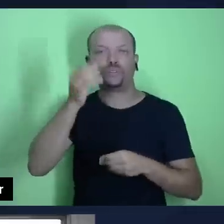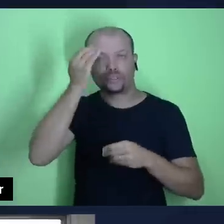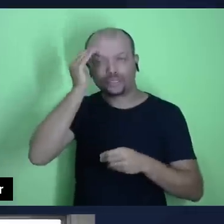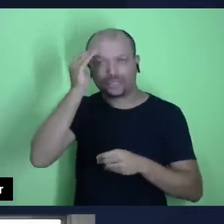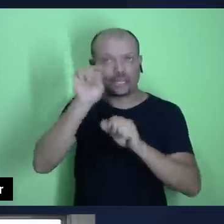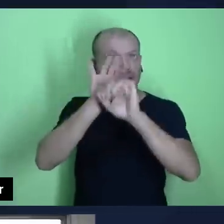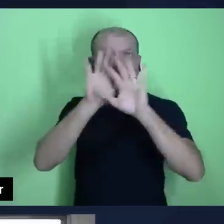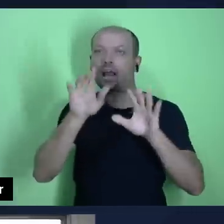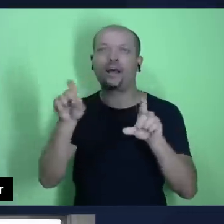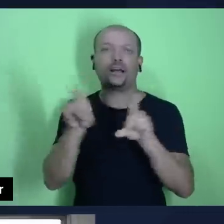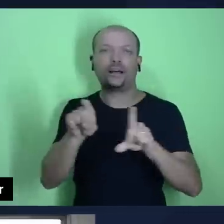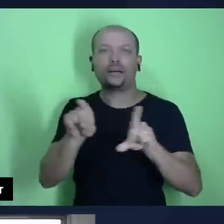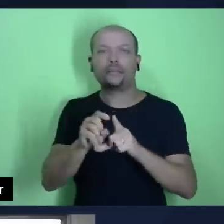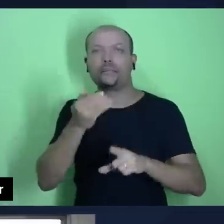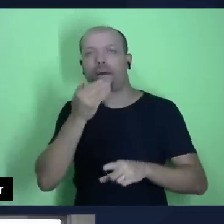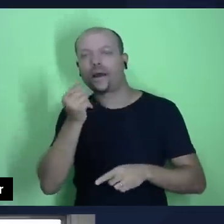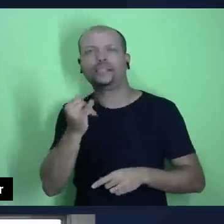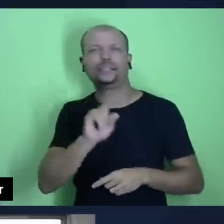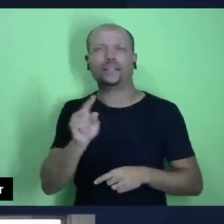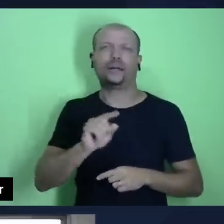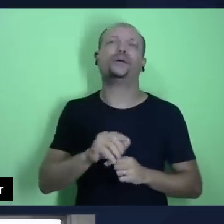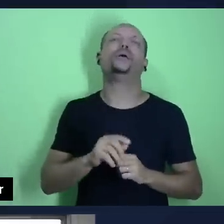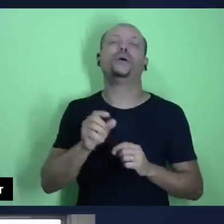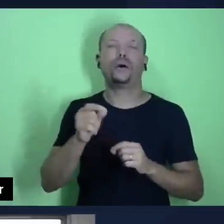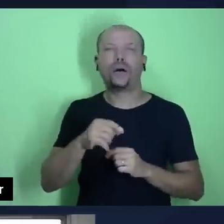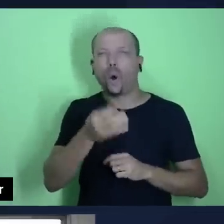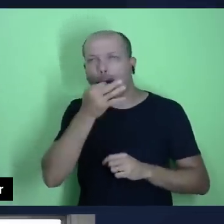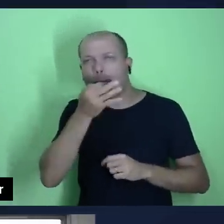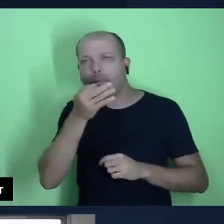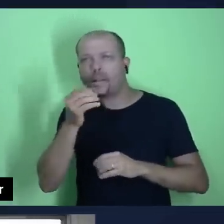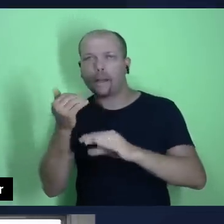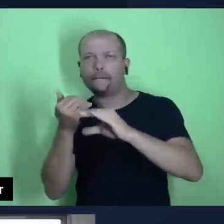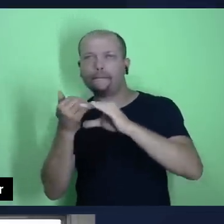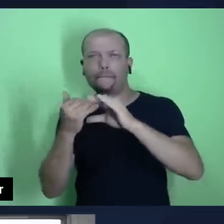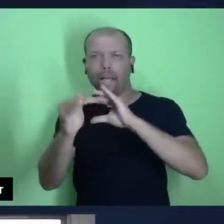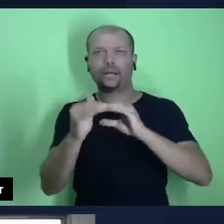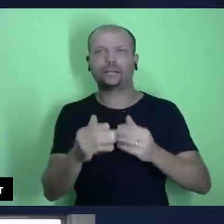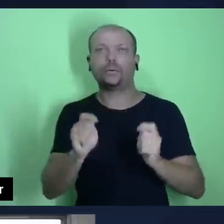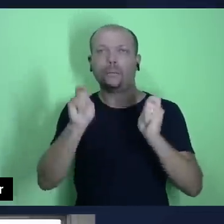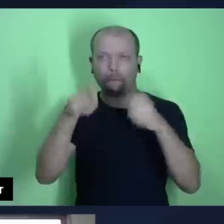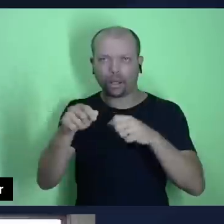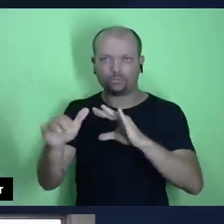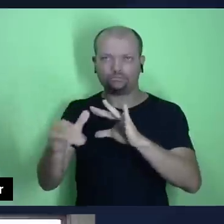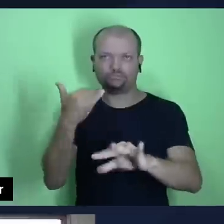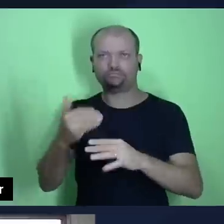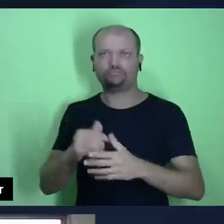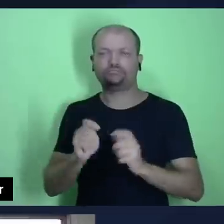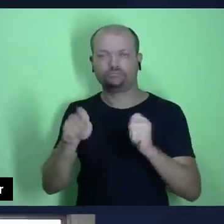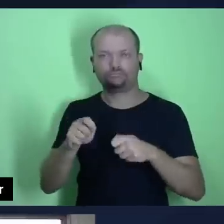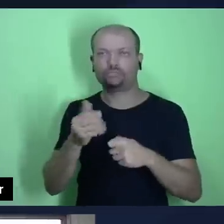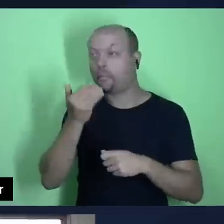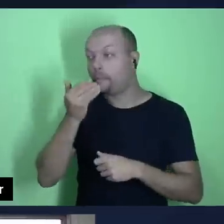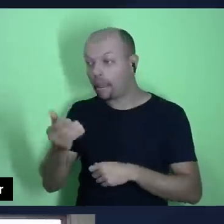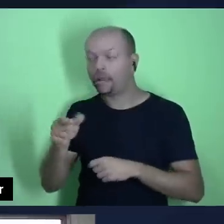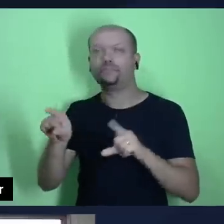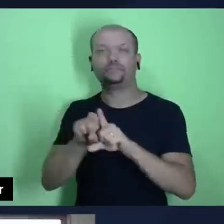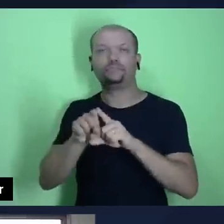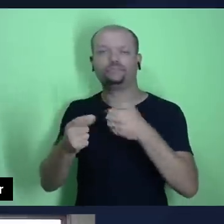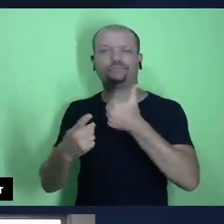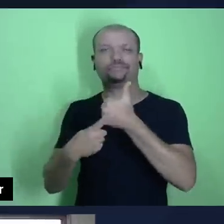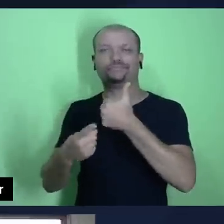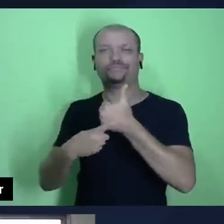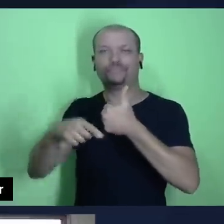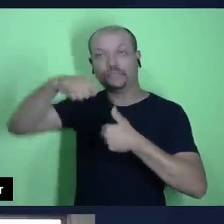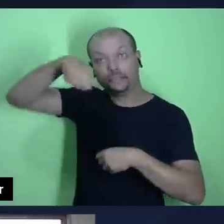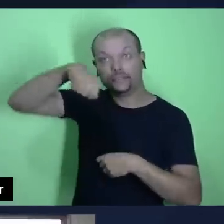melhor este assunto e caso não, deixe o seu comentário, entre em contato conosco, mais uma vez eu peço, deixe o seu like, ative as